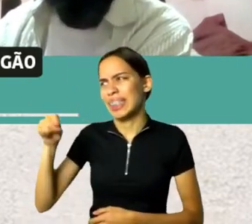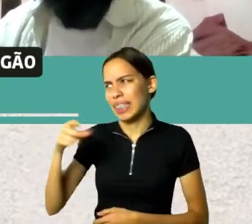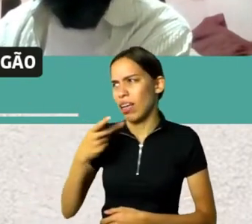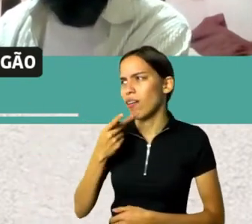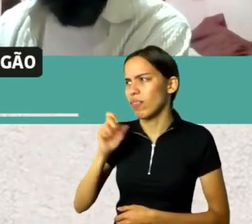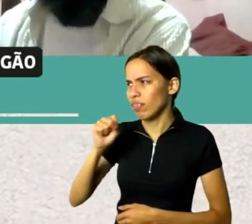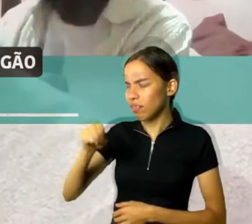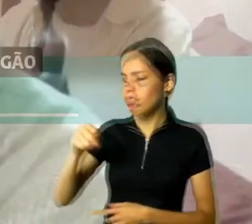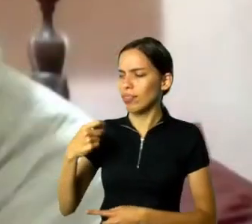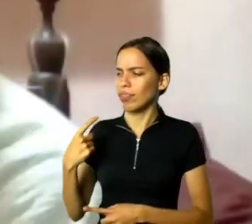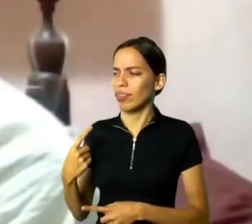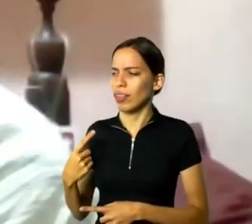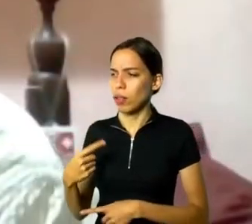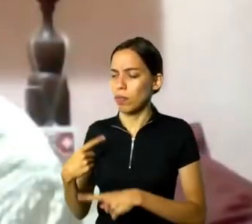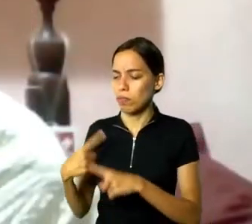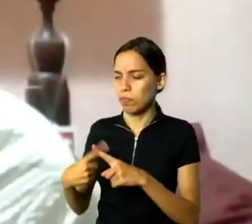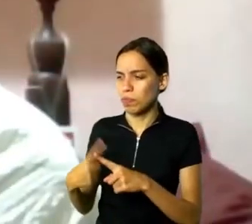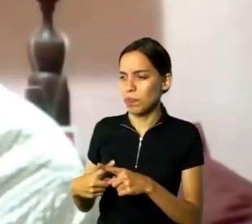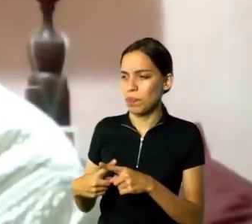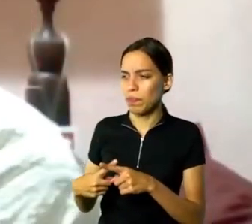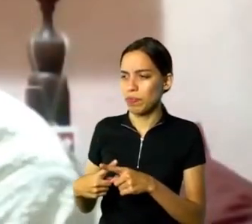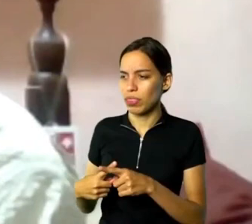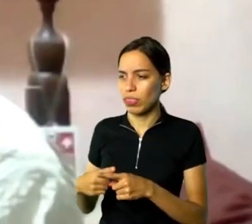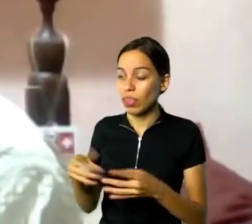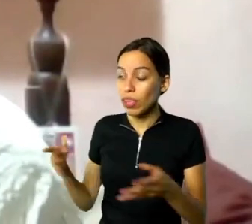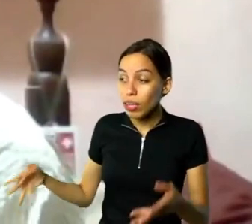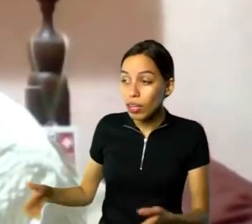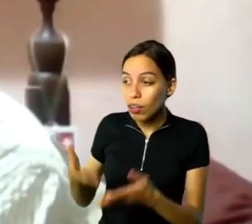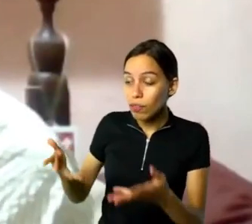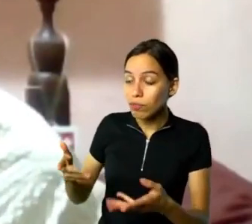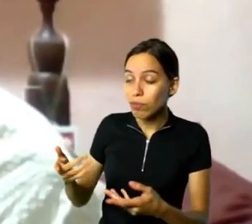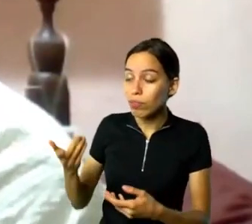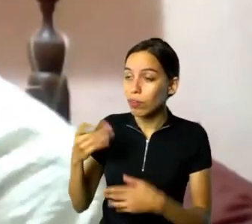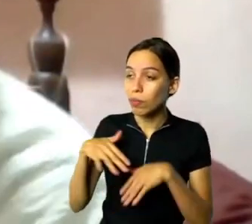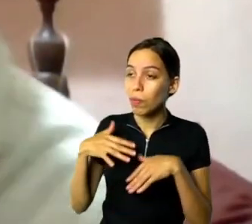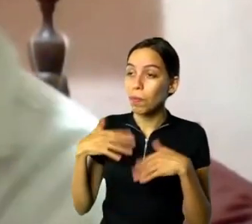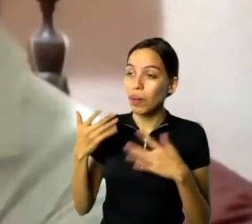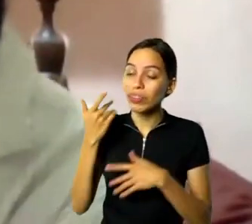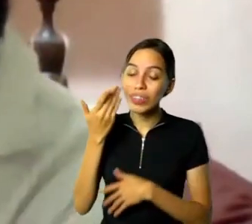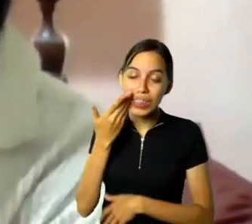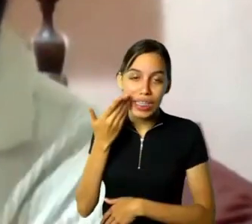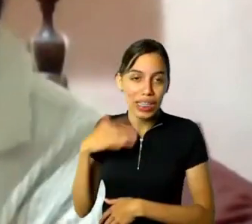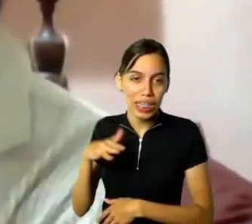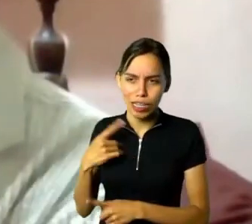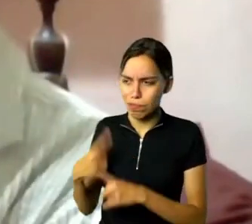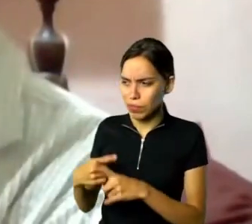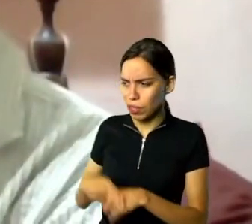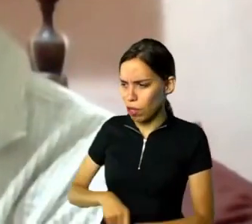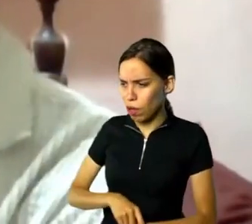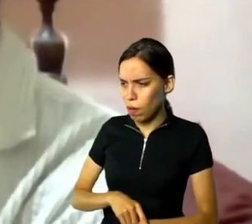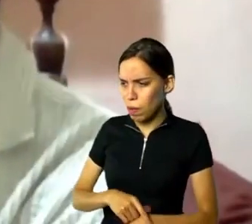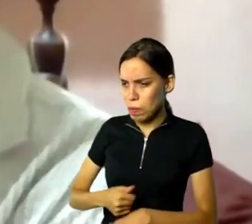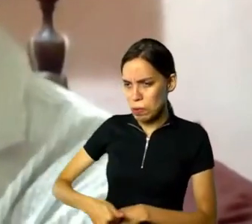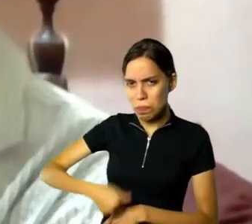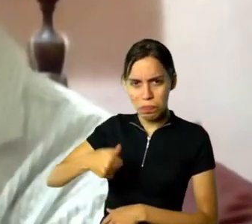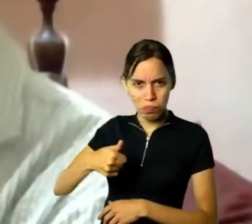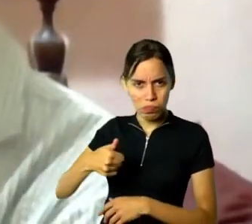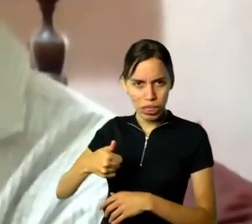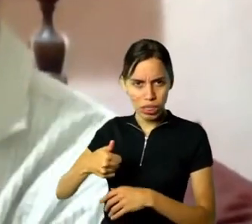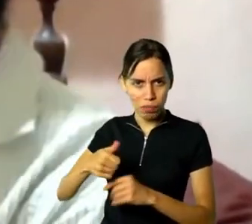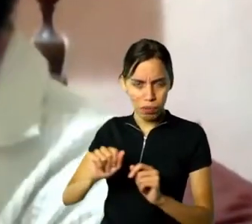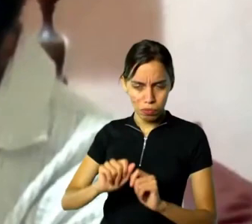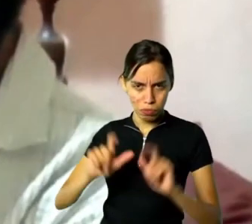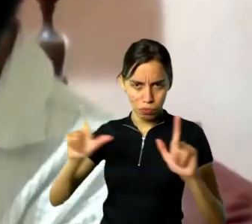Quando ele começou a fazer isso, até alguns dos... Os primeiros quadros dele que tem esses balões são no final dos anos 30,